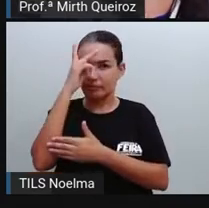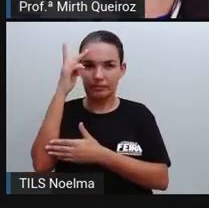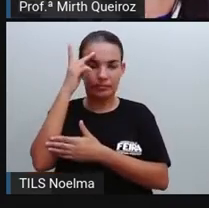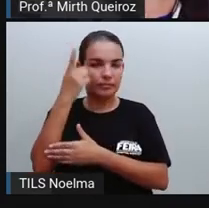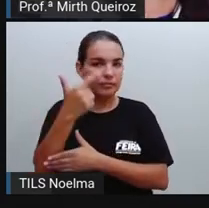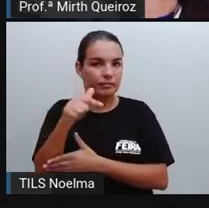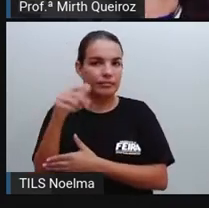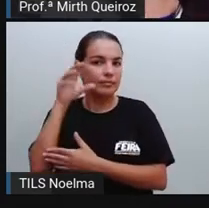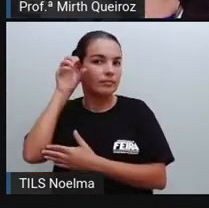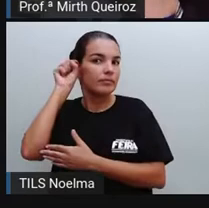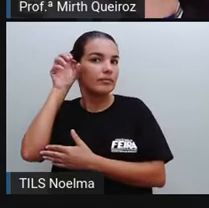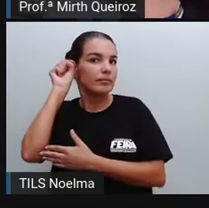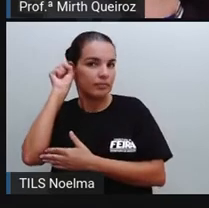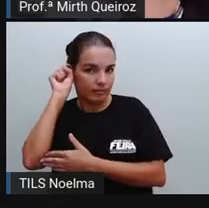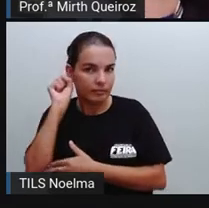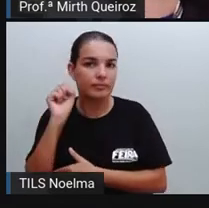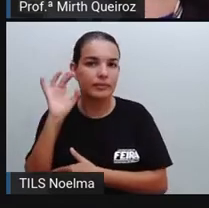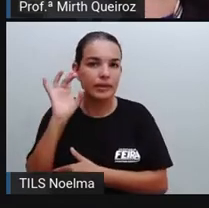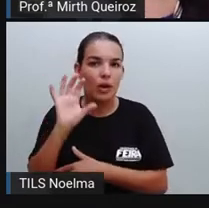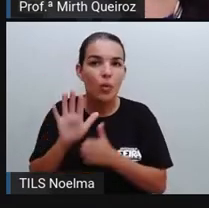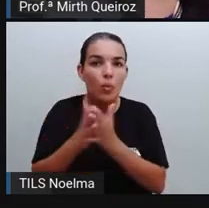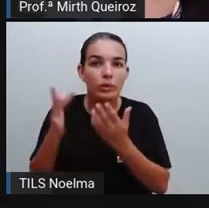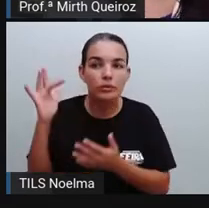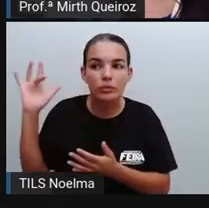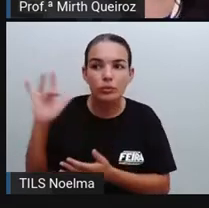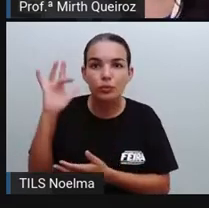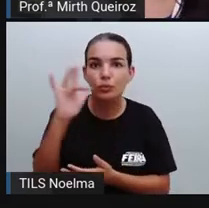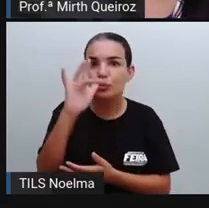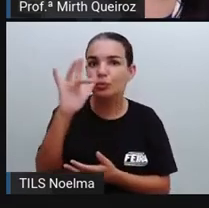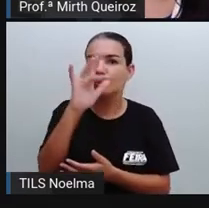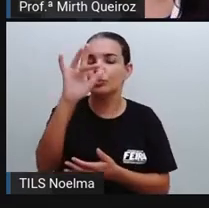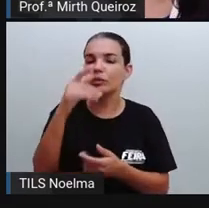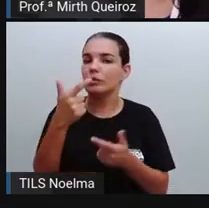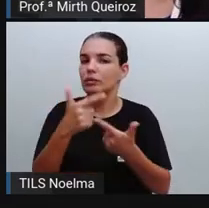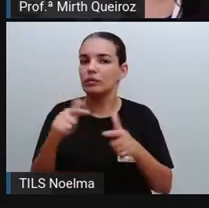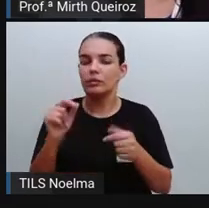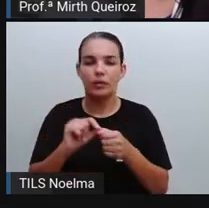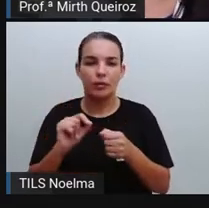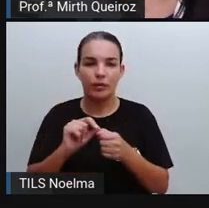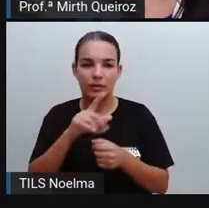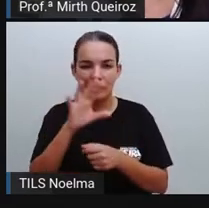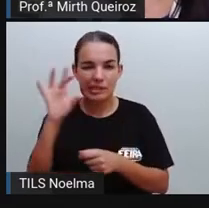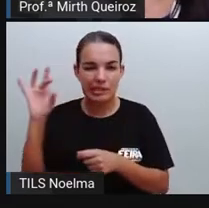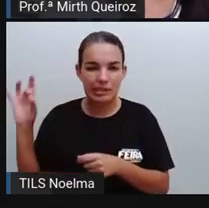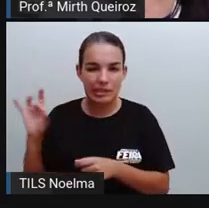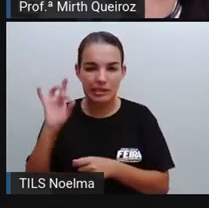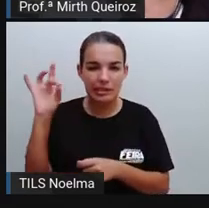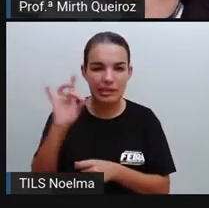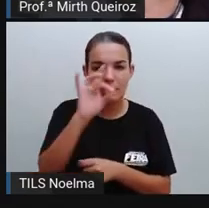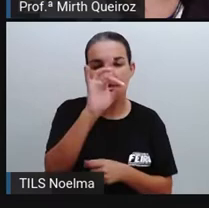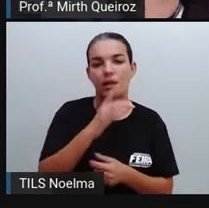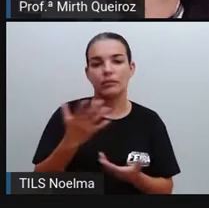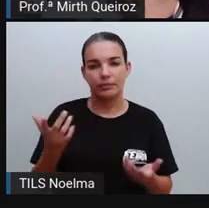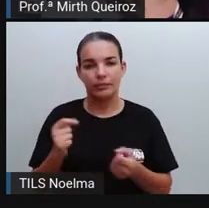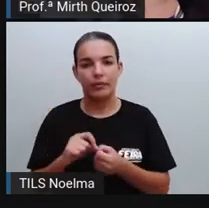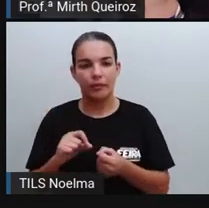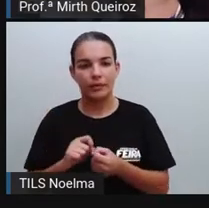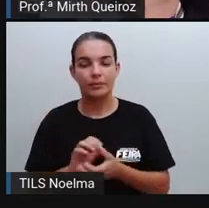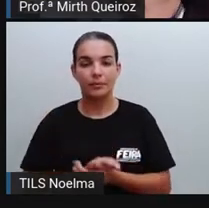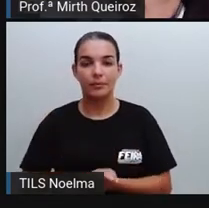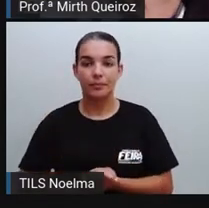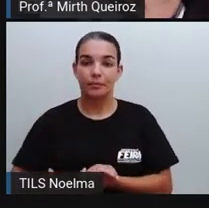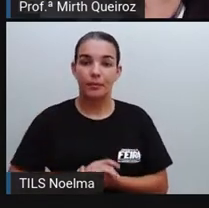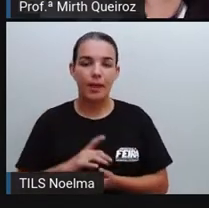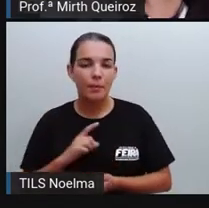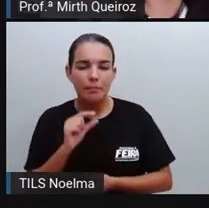humano praticamente não consegue ouvir o ruído que esse animalzinho ele costuma fazer, né? Ele é muito